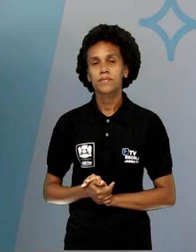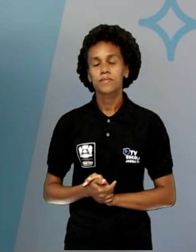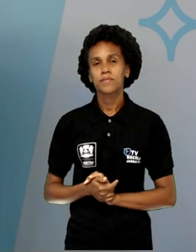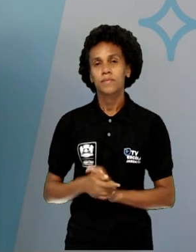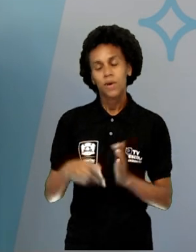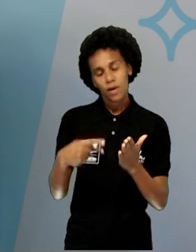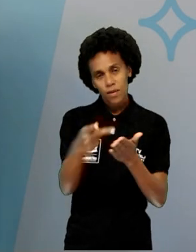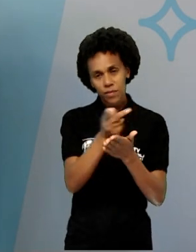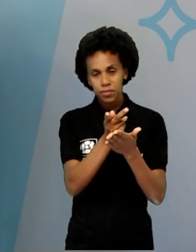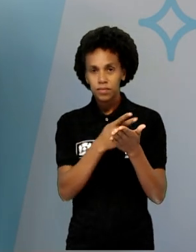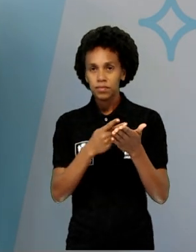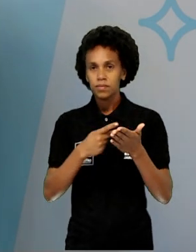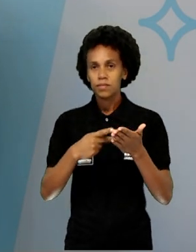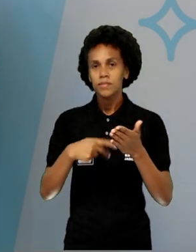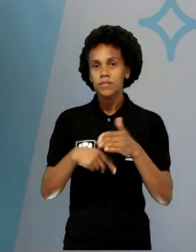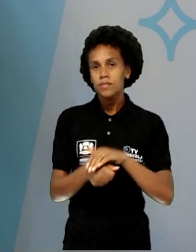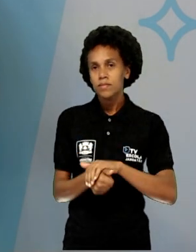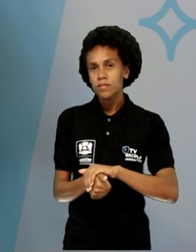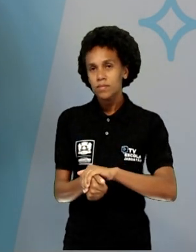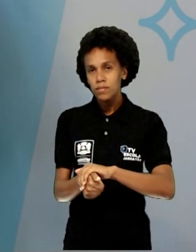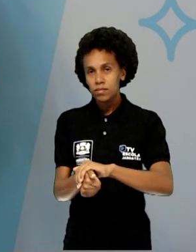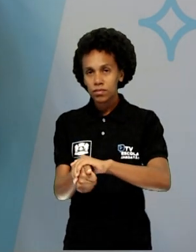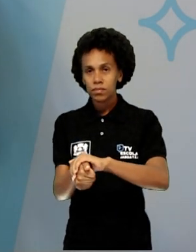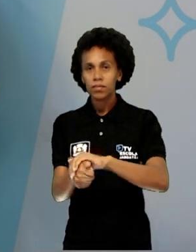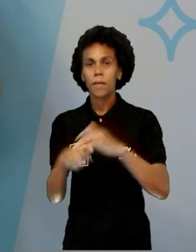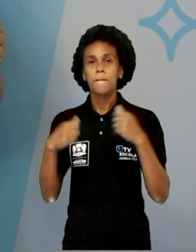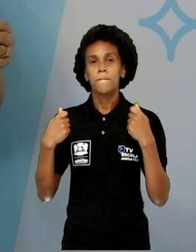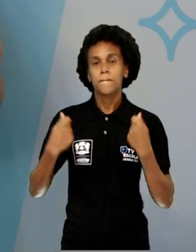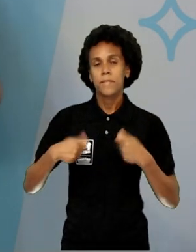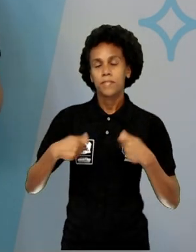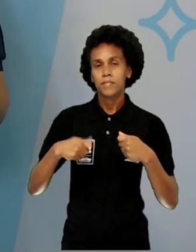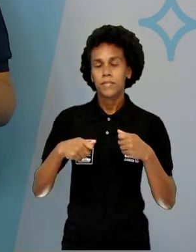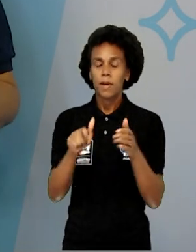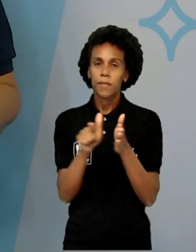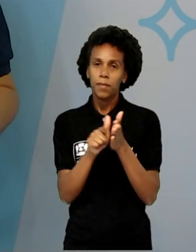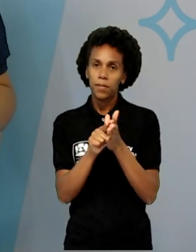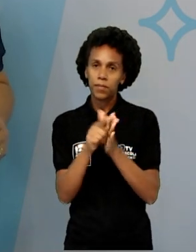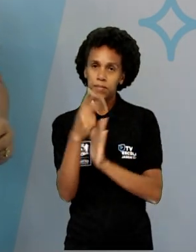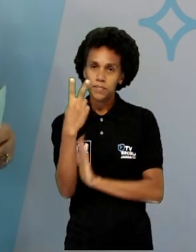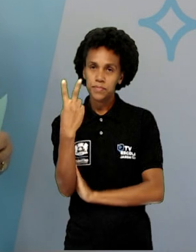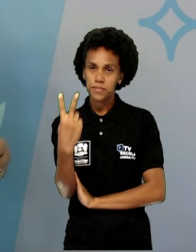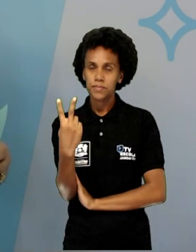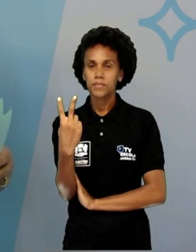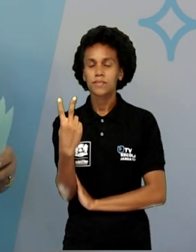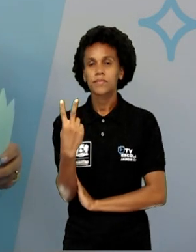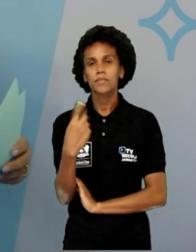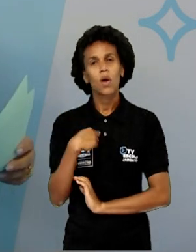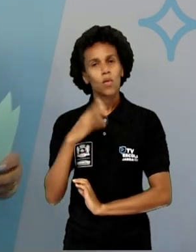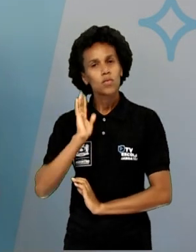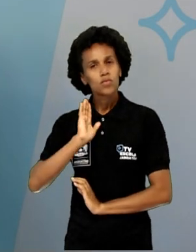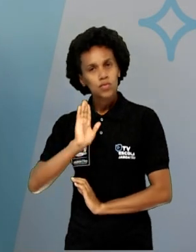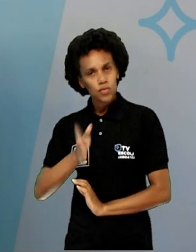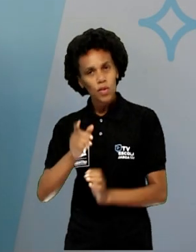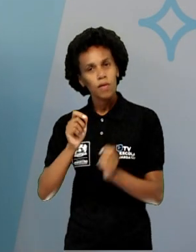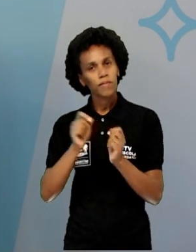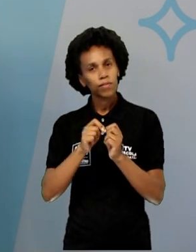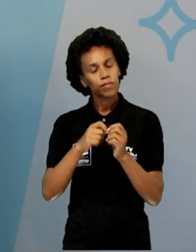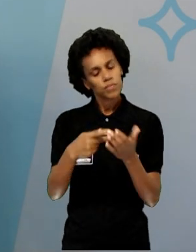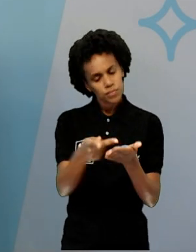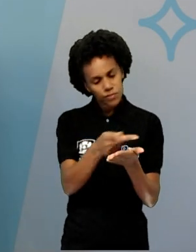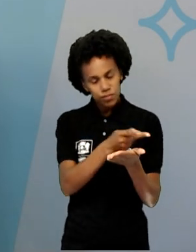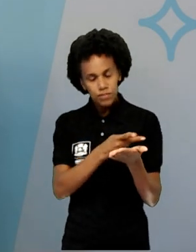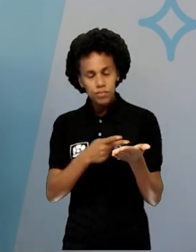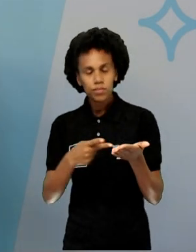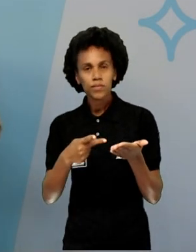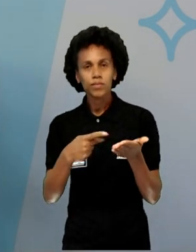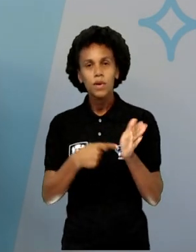precisar também de duas folhas de papel, certo? Eu já fiz a minha tartaruga aqui, o meu desenho, e vou